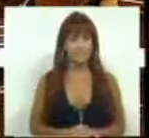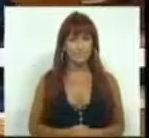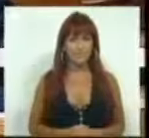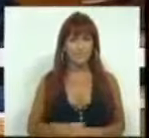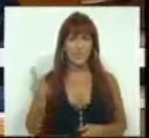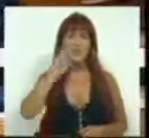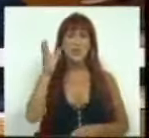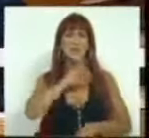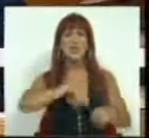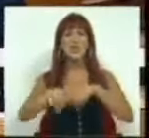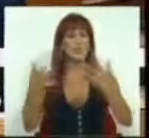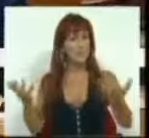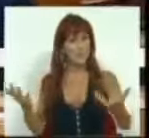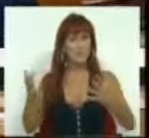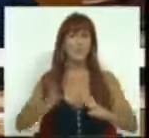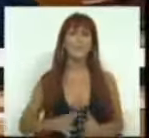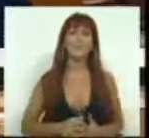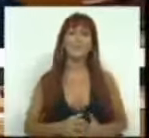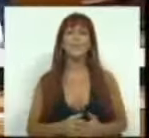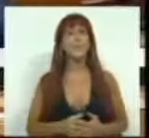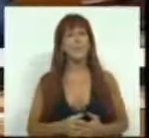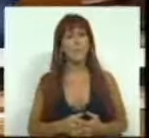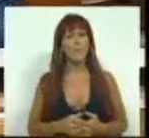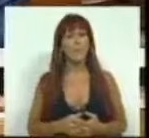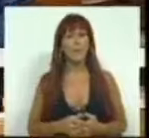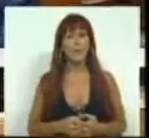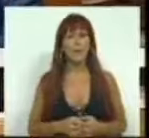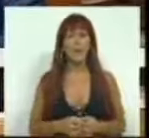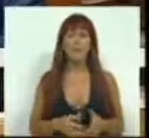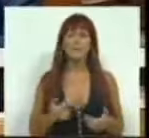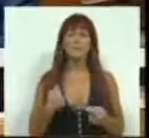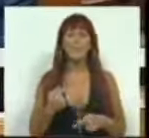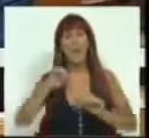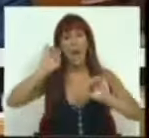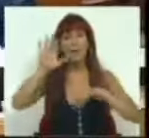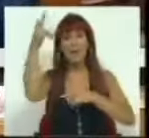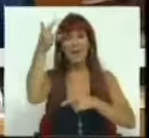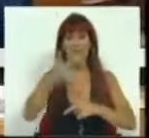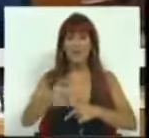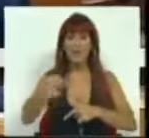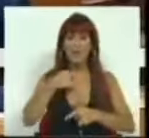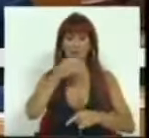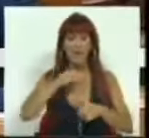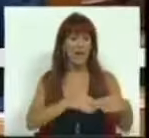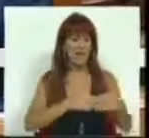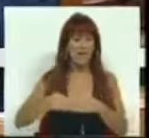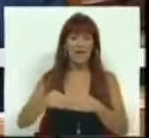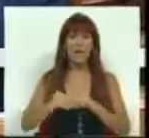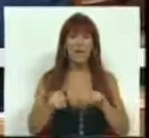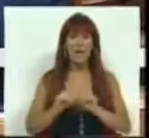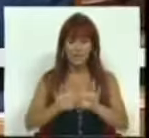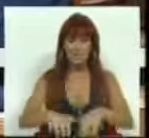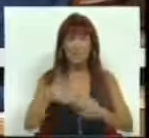Senhoras e senhores deputados, usando da palavra pela primeira vez com medida parlamentar do Partido